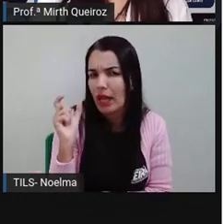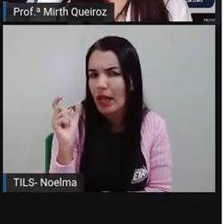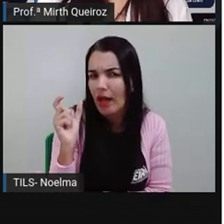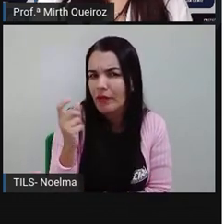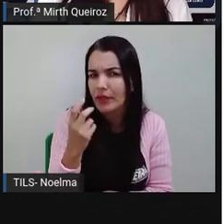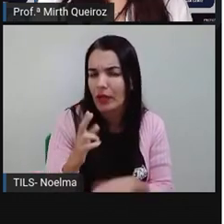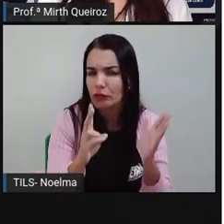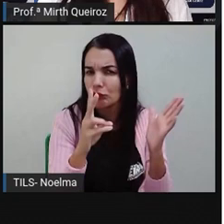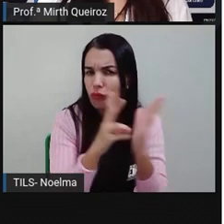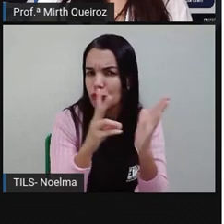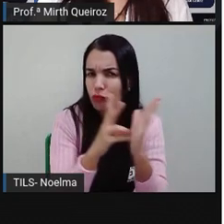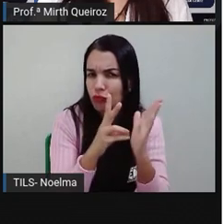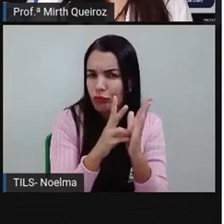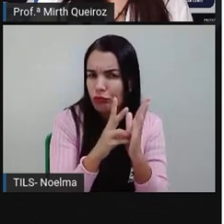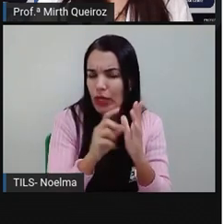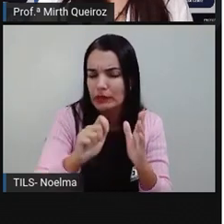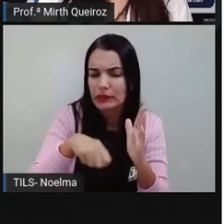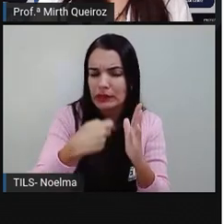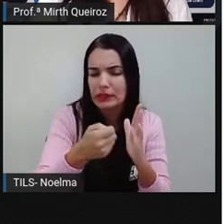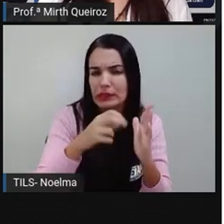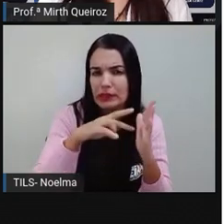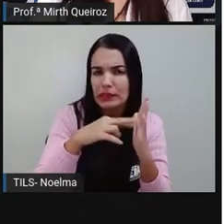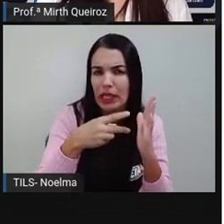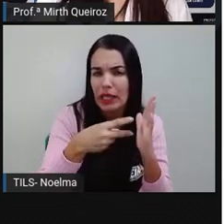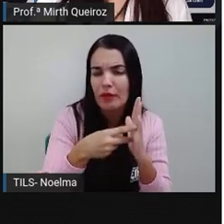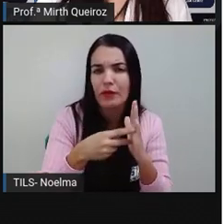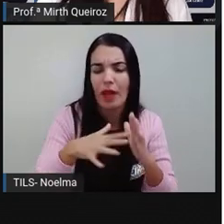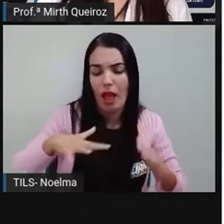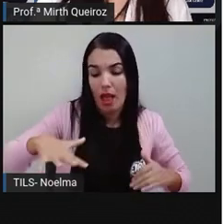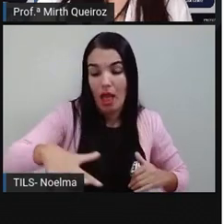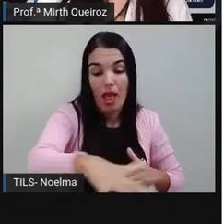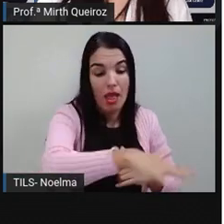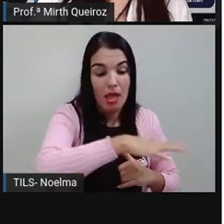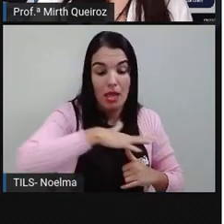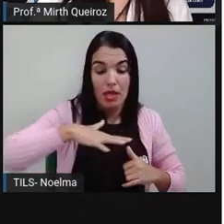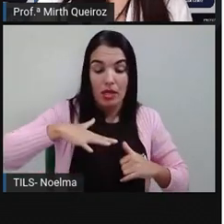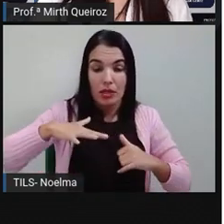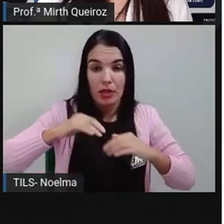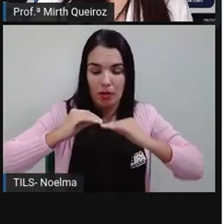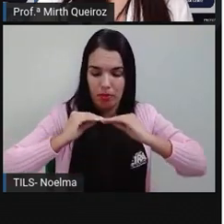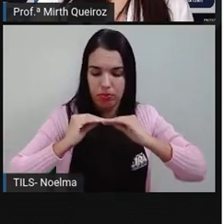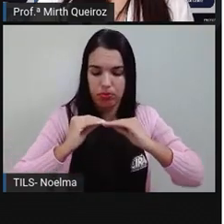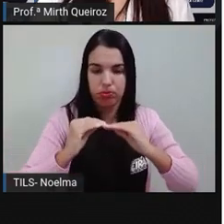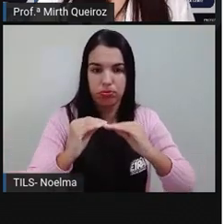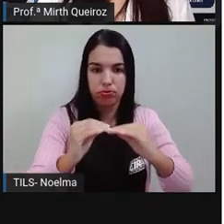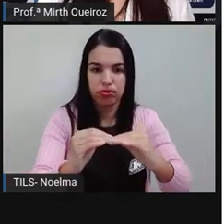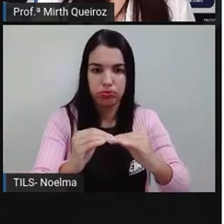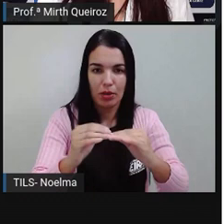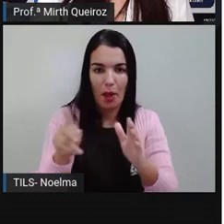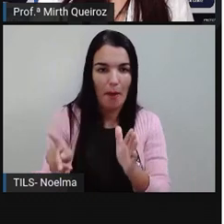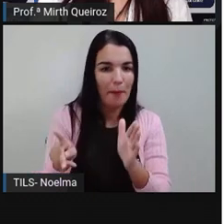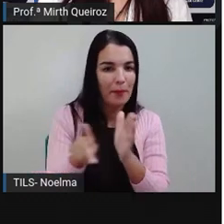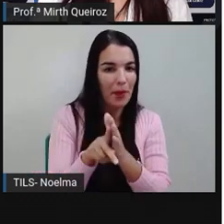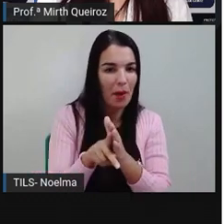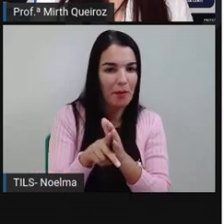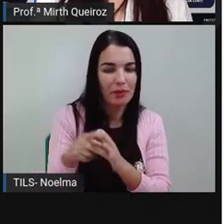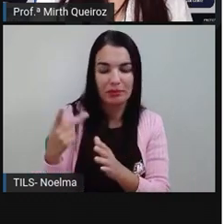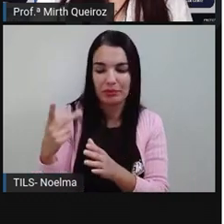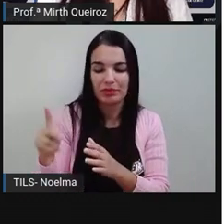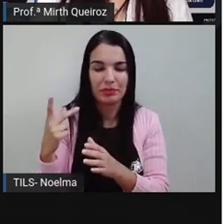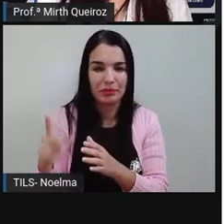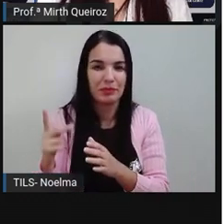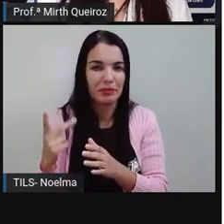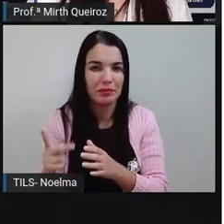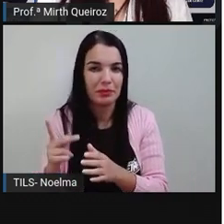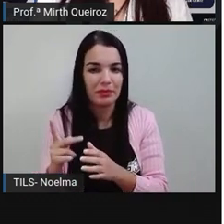e significa região plana? Pampa é um bioma. E, neste caso, é o bioma do Rio Grande do Sul. O